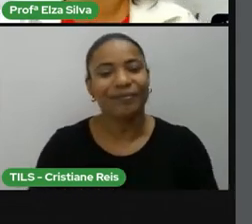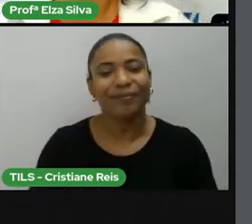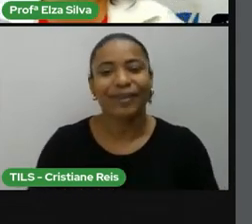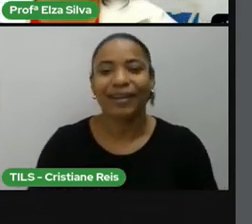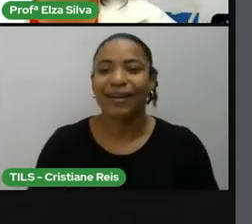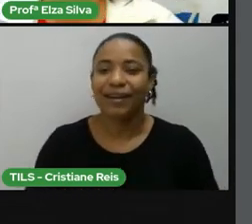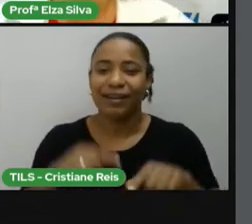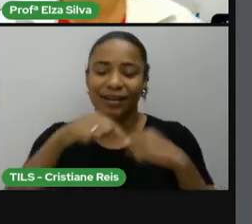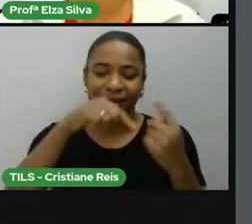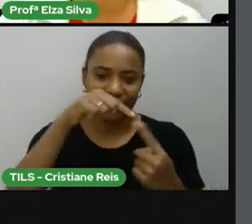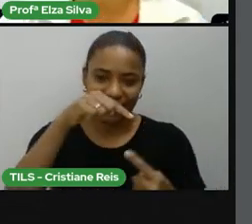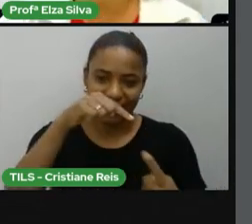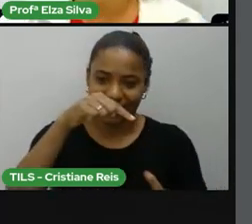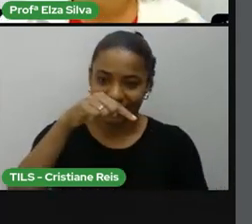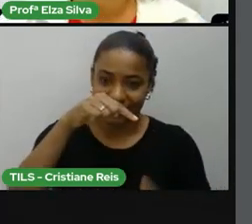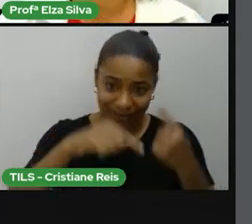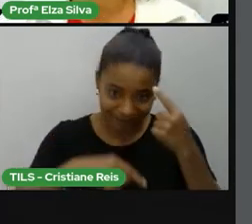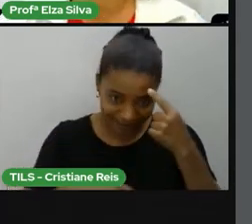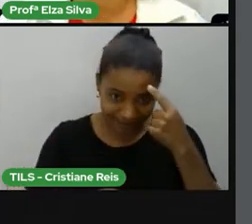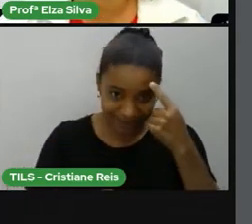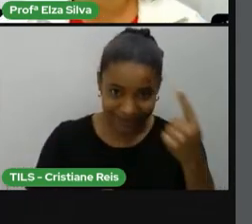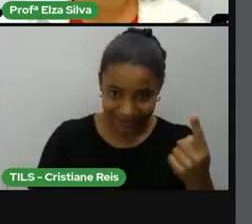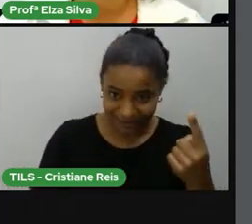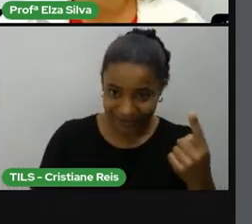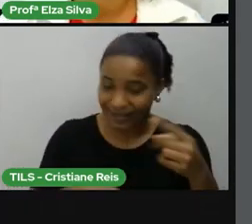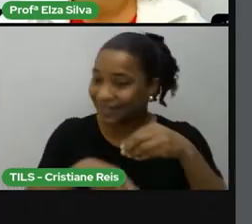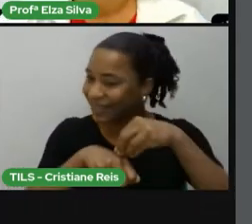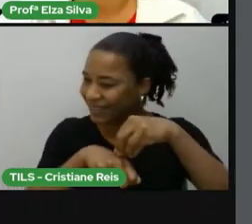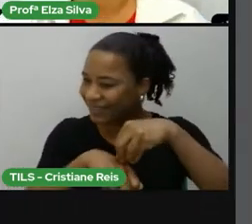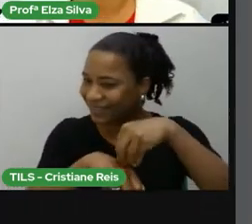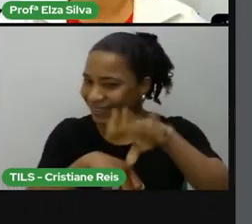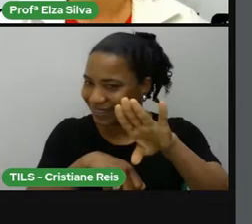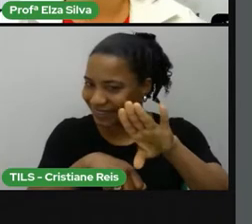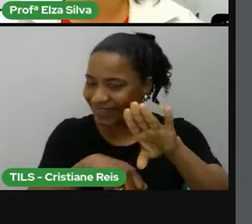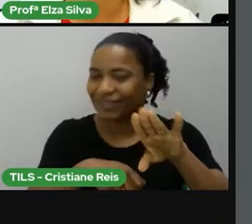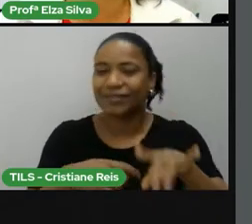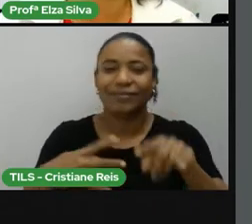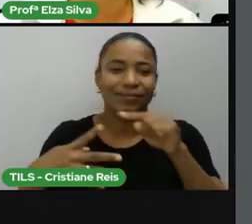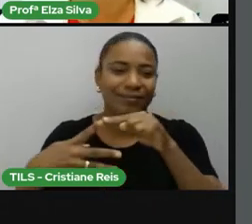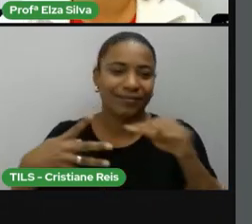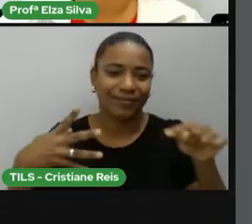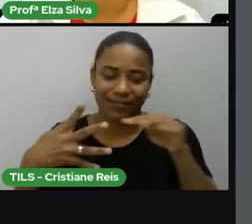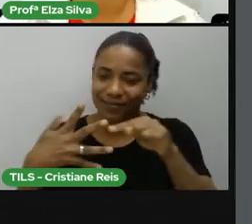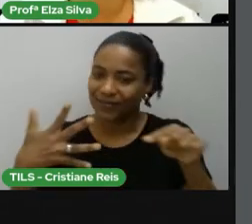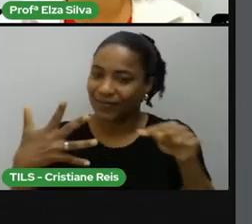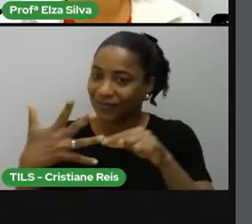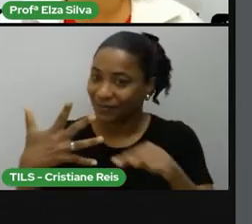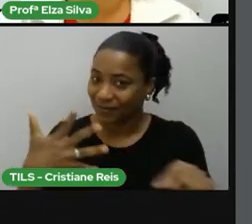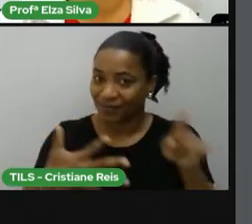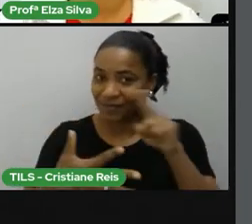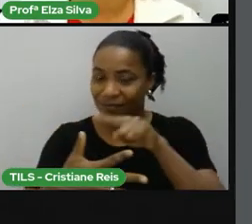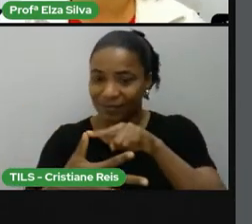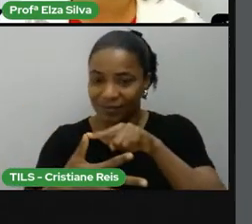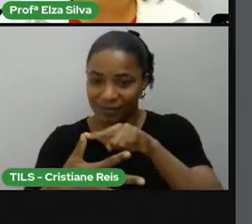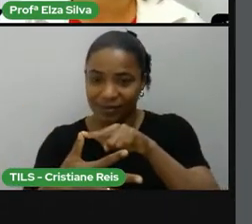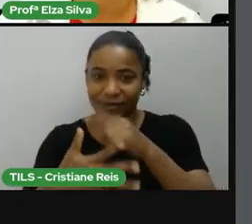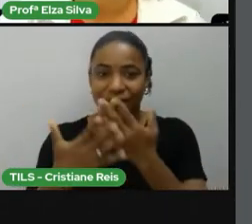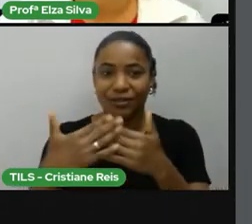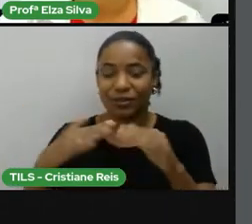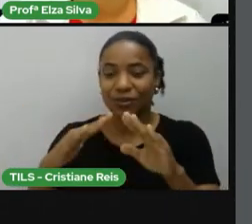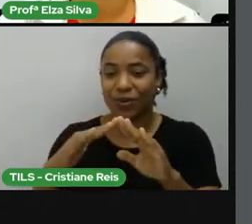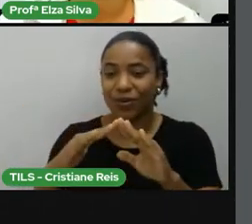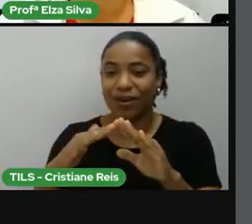caderno? Vocês se lembram? Olha a dica. Coloque lá no cabeçalho School, Student